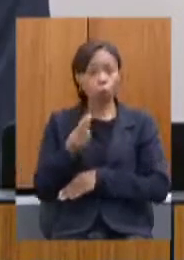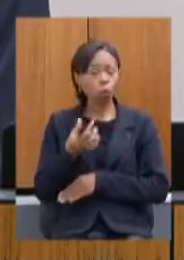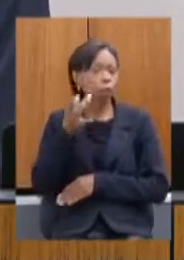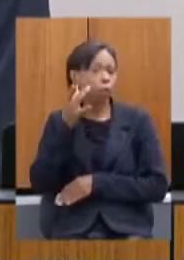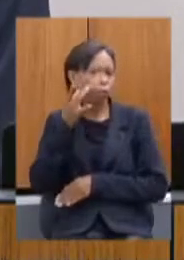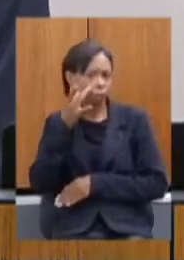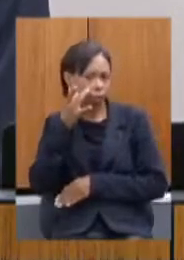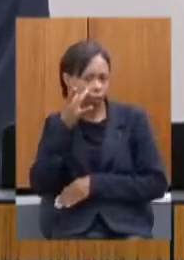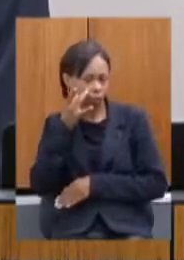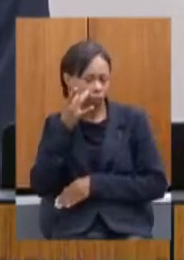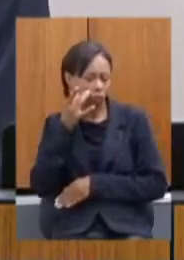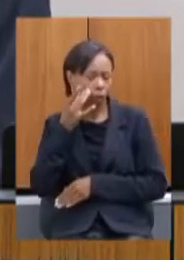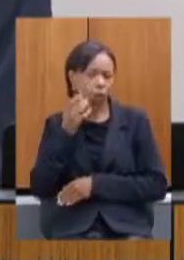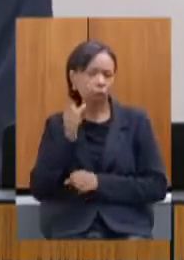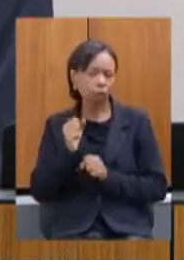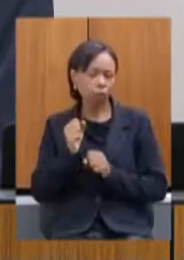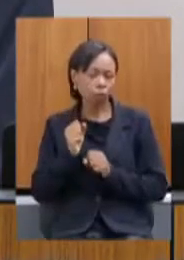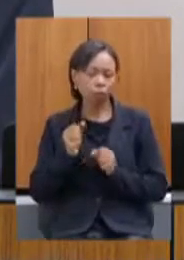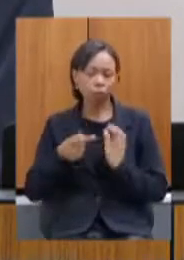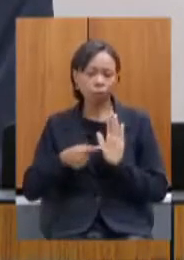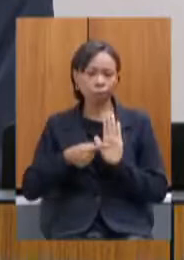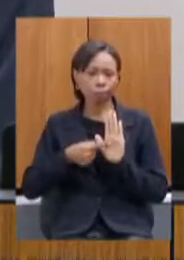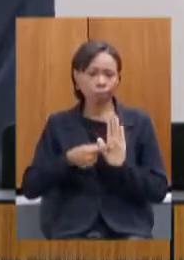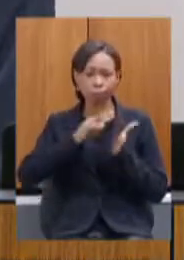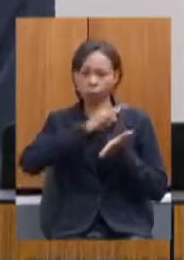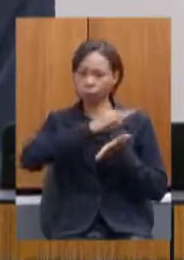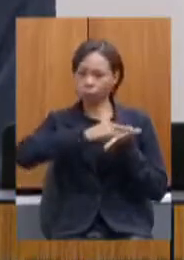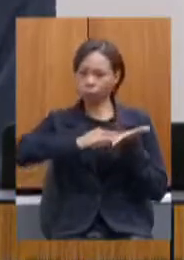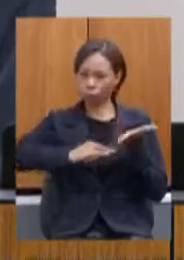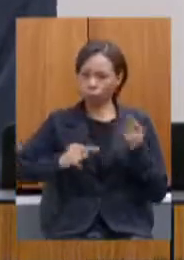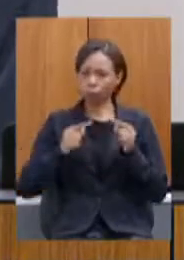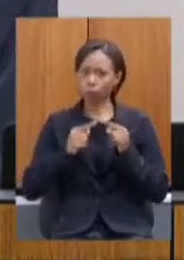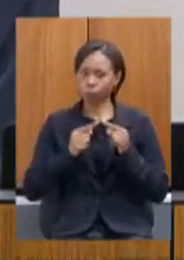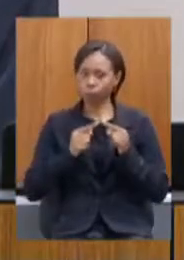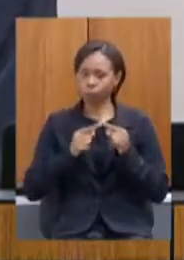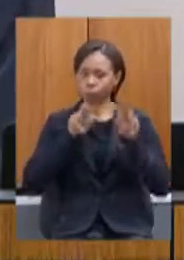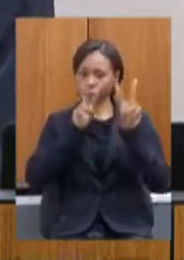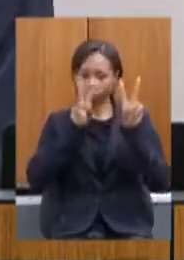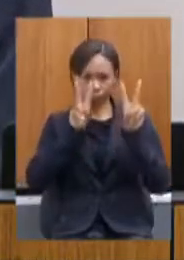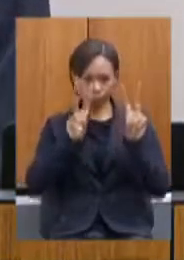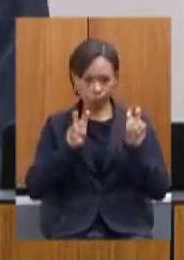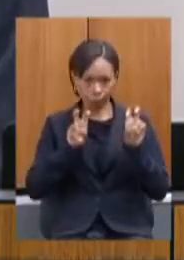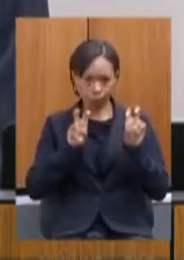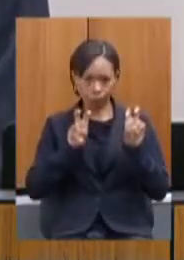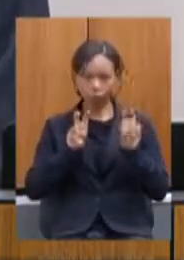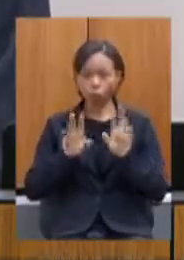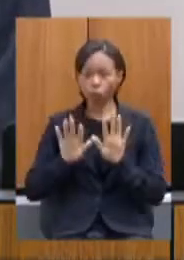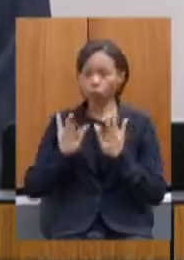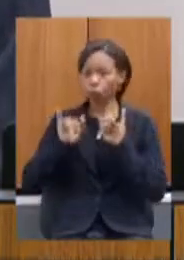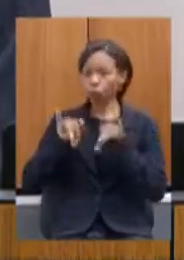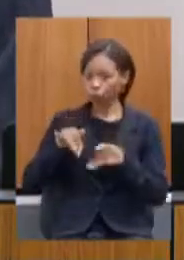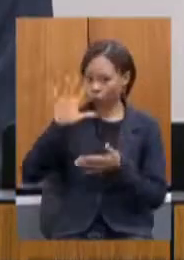contendo recomendações referentes ao tema abordado, que serão deliberados ao final desta reunião.